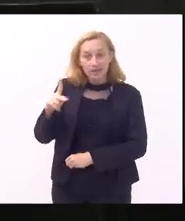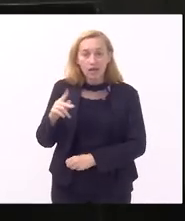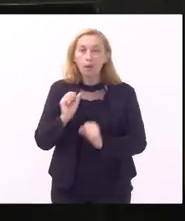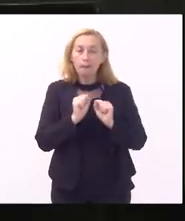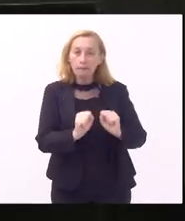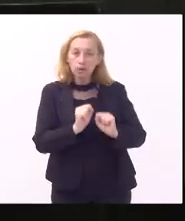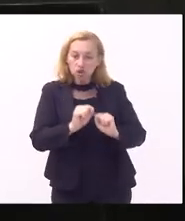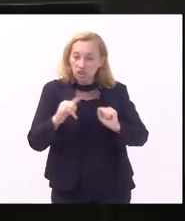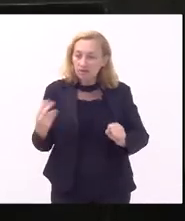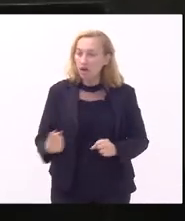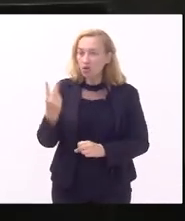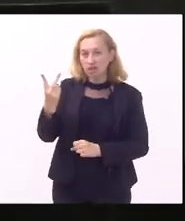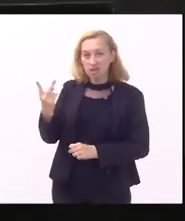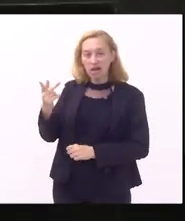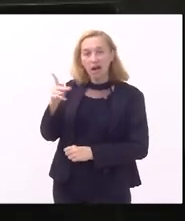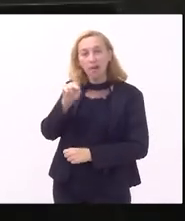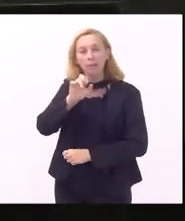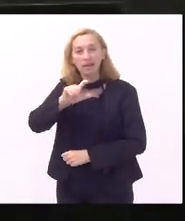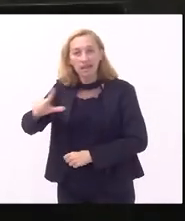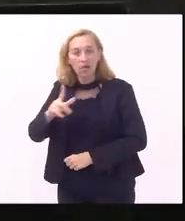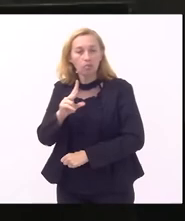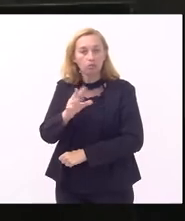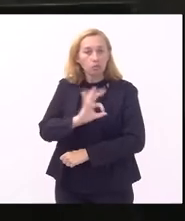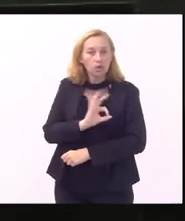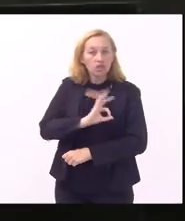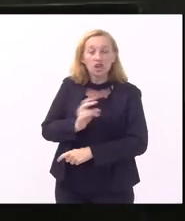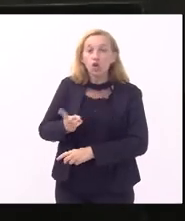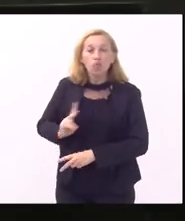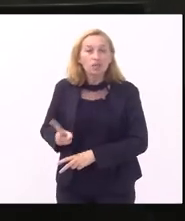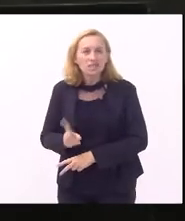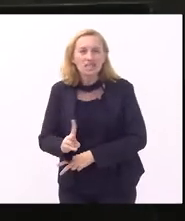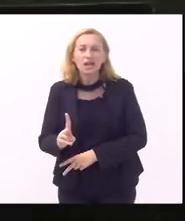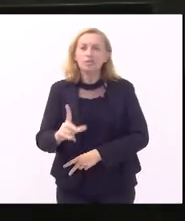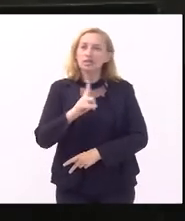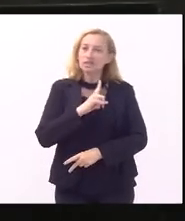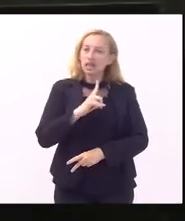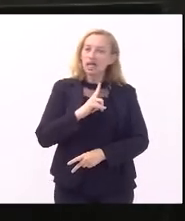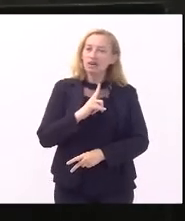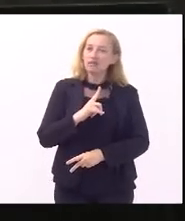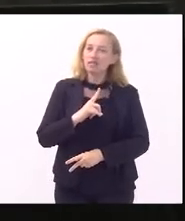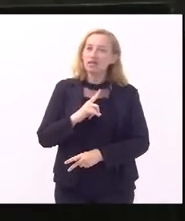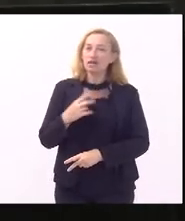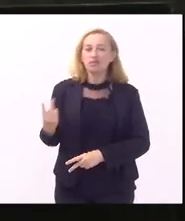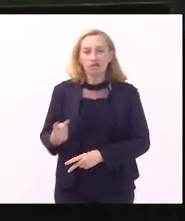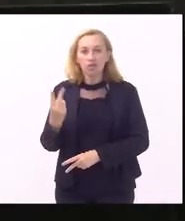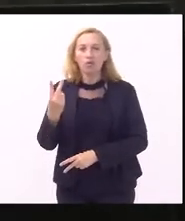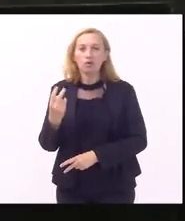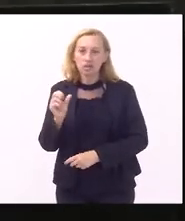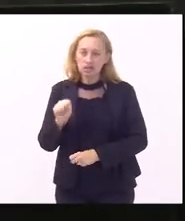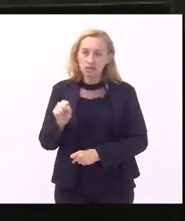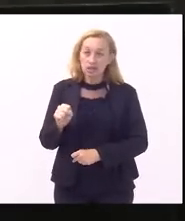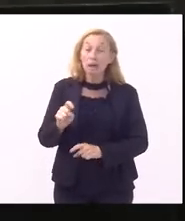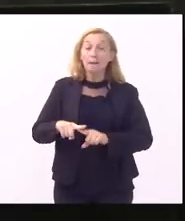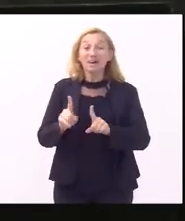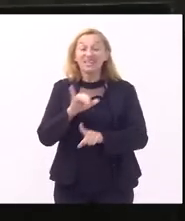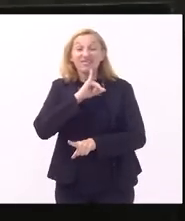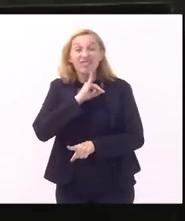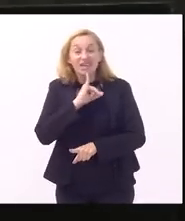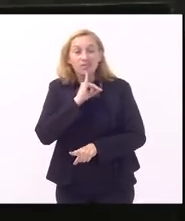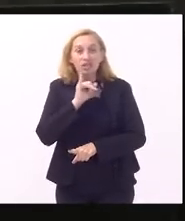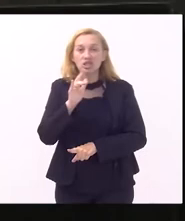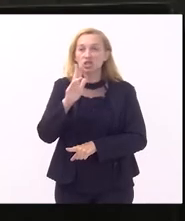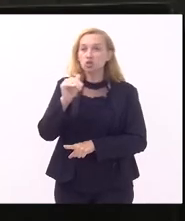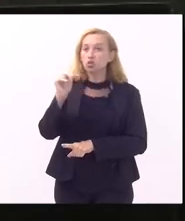poder honrar a polícia penal como ela sempre teve que ter sido honrada porém infelizmente nunca